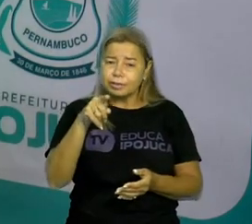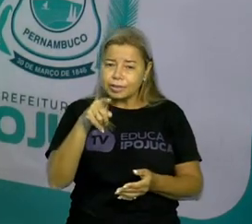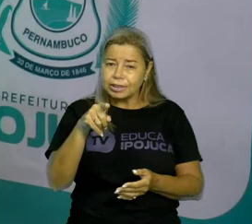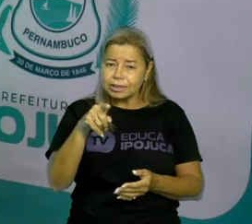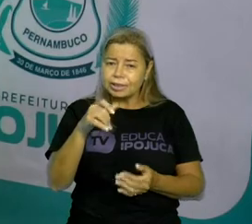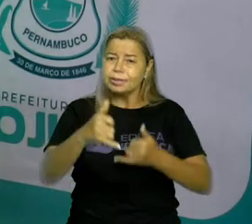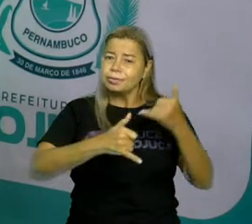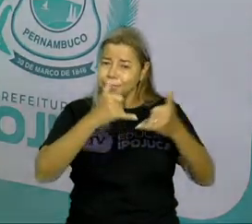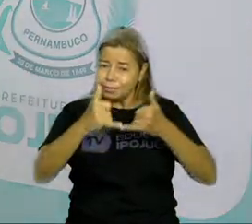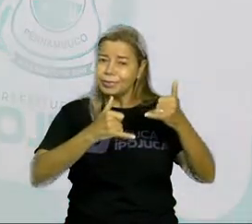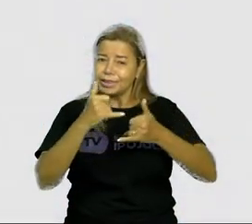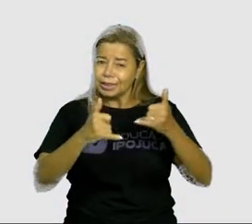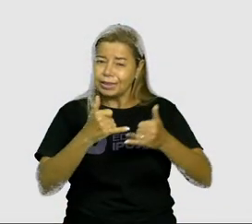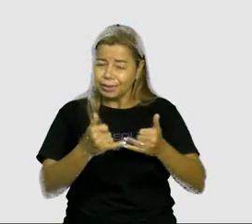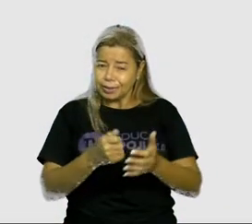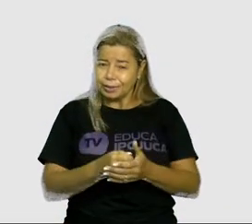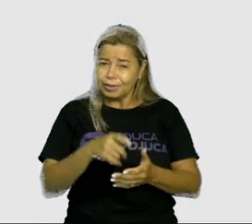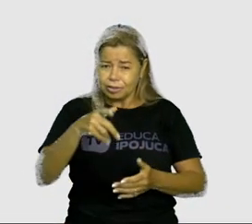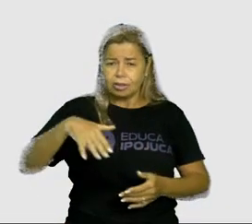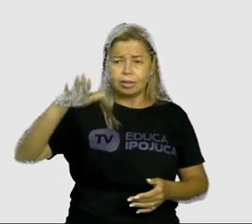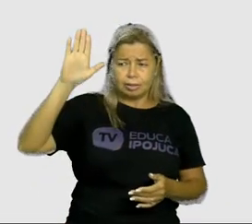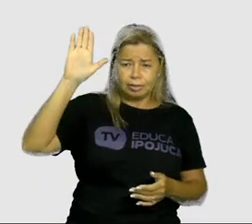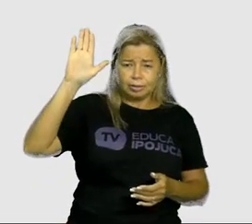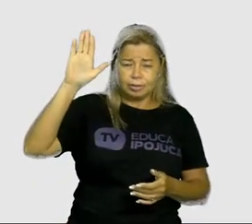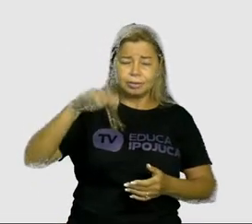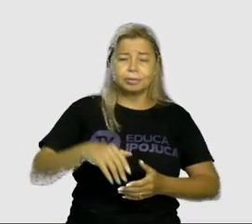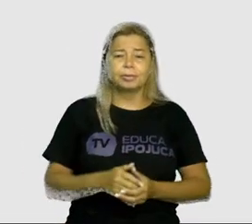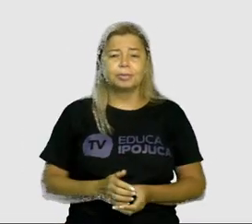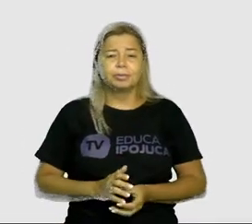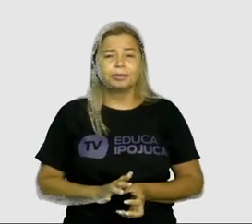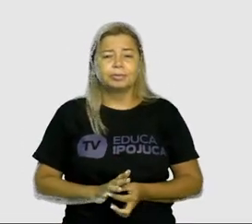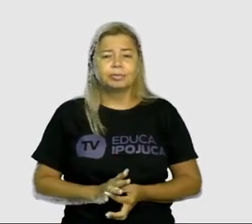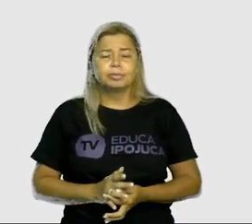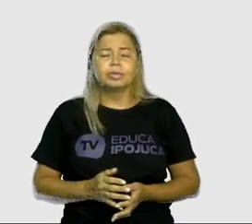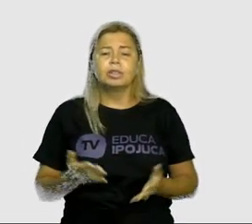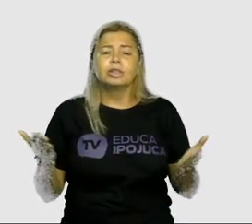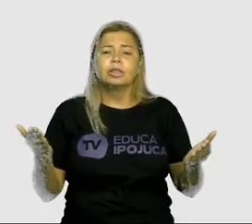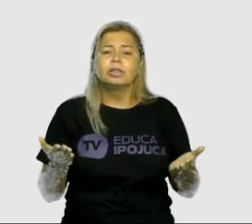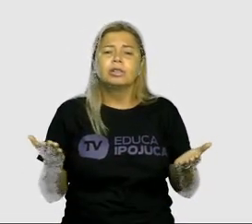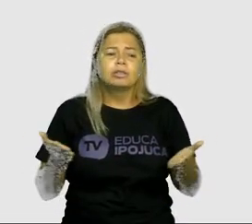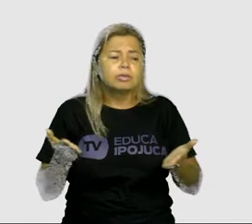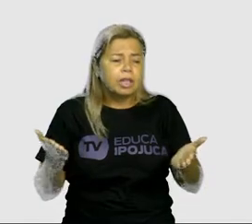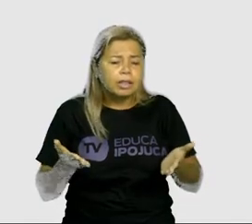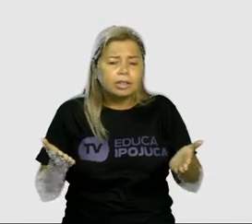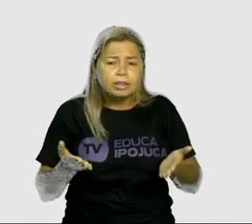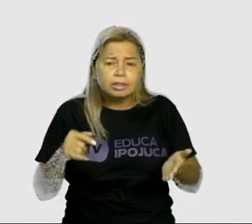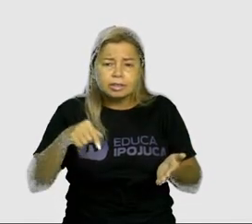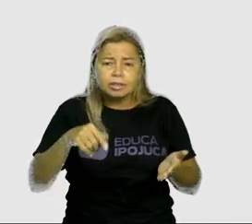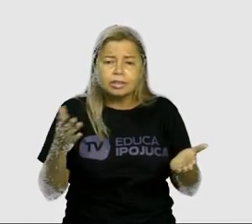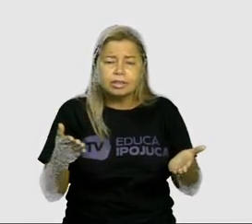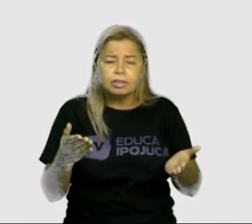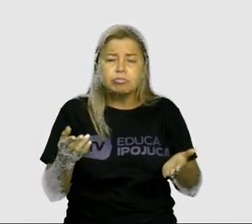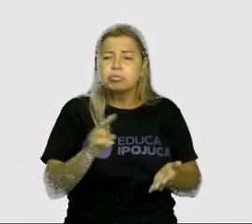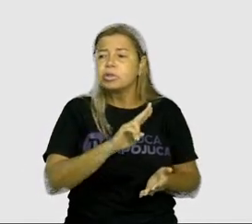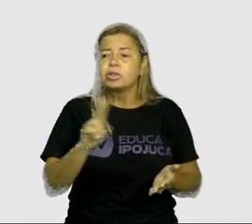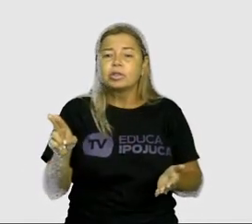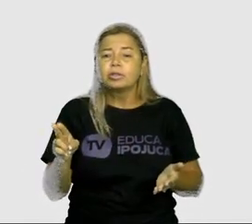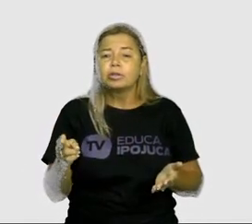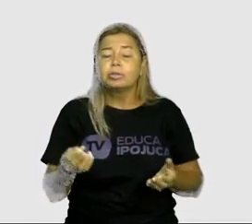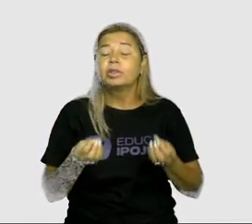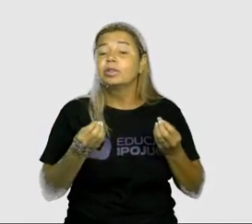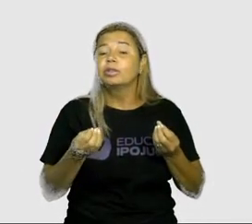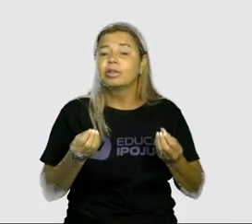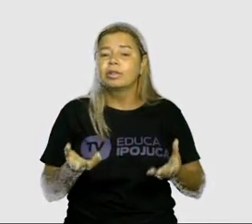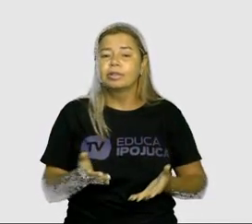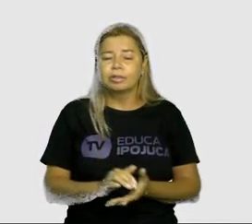amarelinha? Quem aqui já brincou de amarelinha? Levanta a mão. Como se chama essa brincadeira onde você mora? E aí no seu bairro, como é que ela se chama?